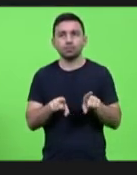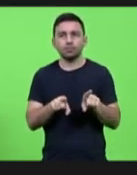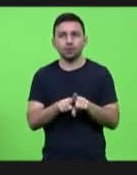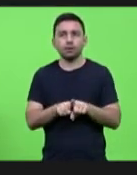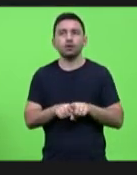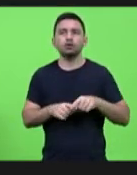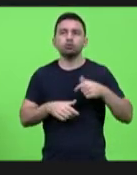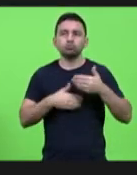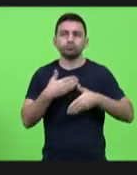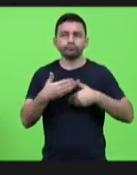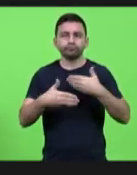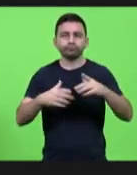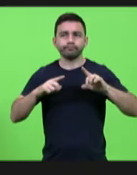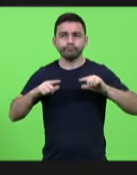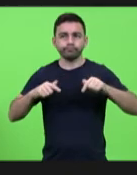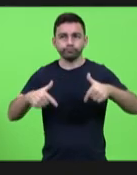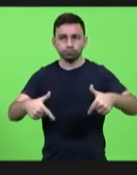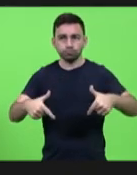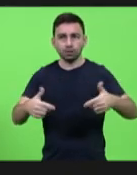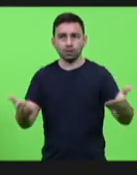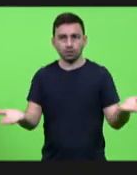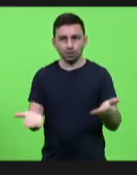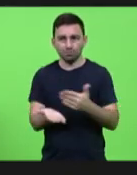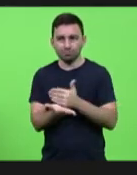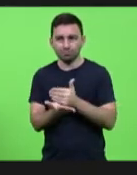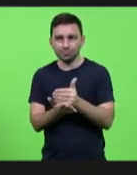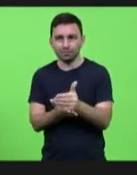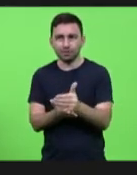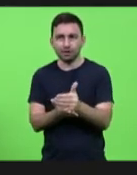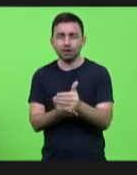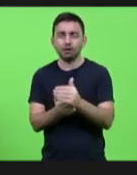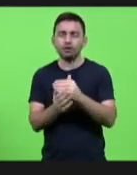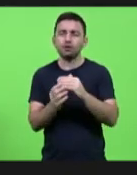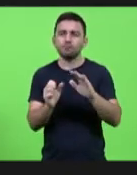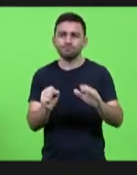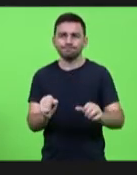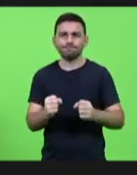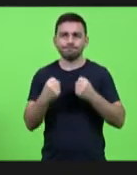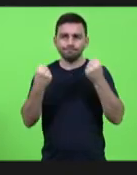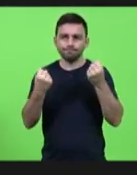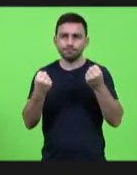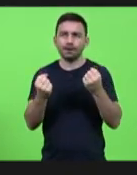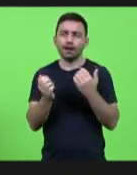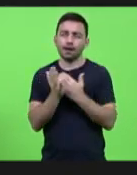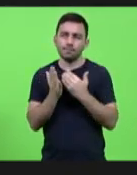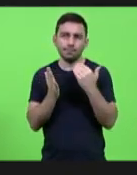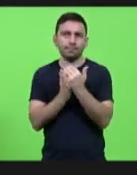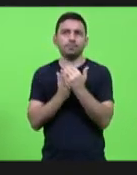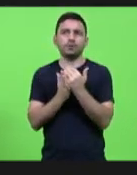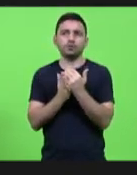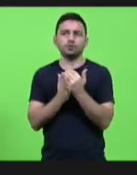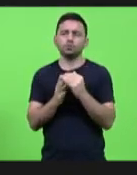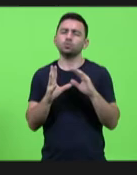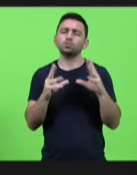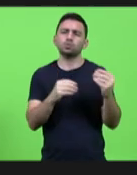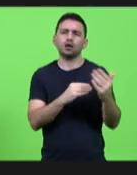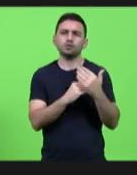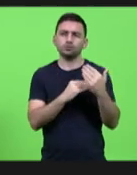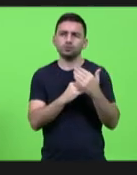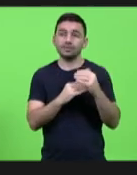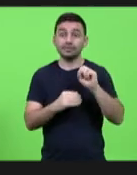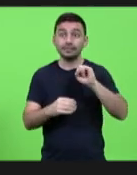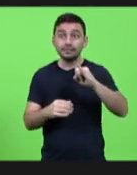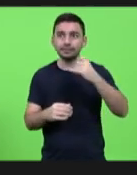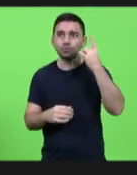dessa frente nos fortalece mais ainda. Eu acho que tudo ajuda. Mas quando vem a ajuda dos